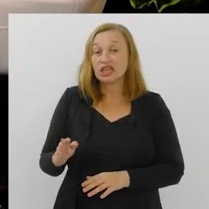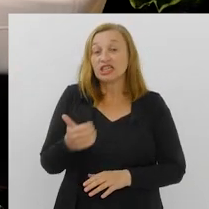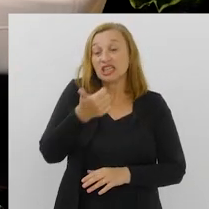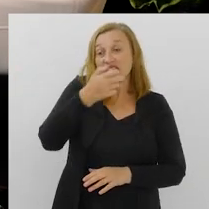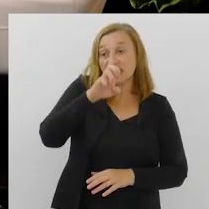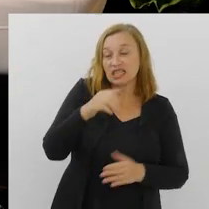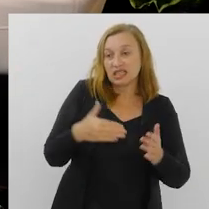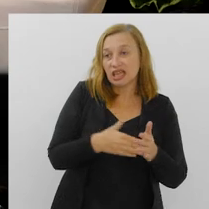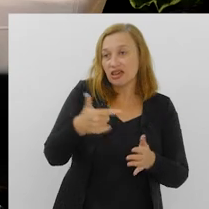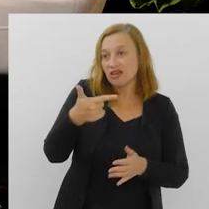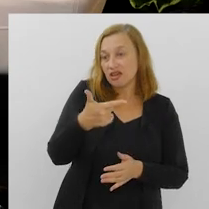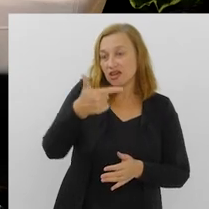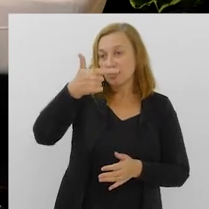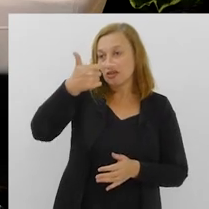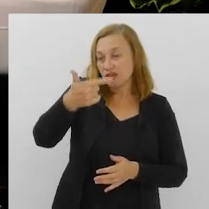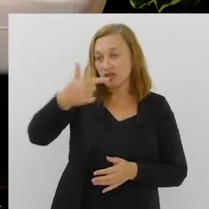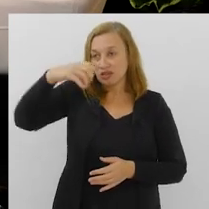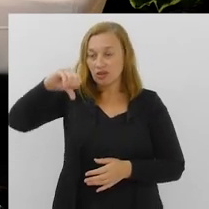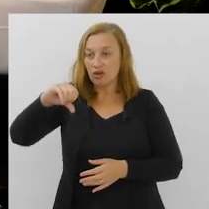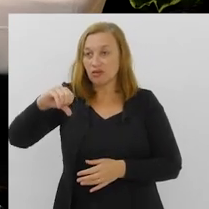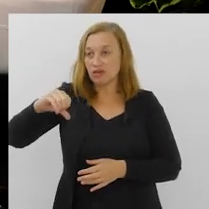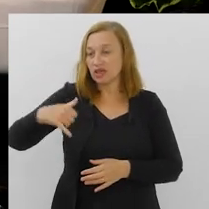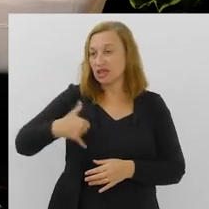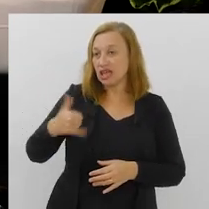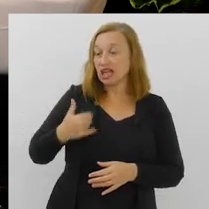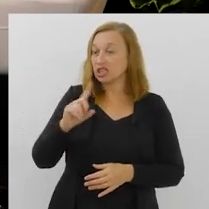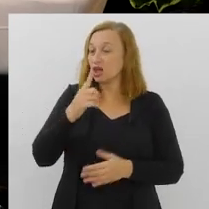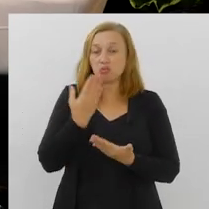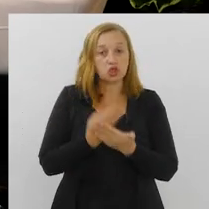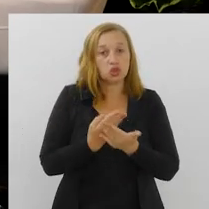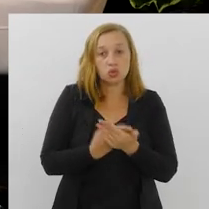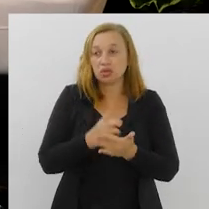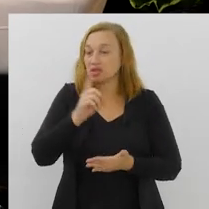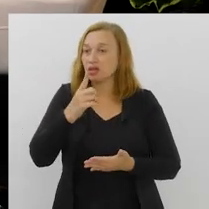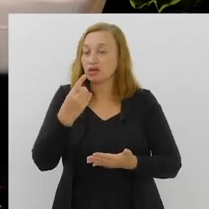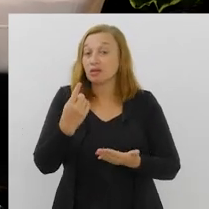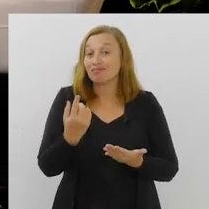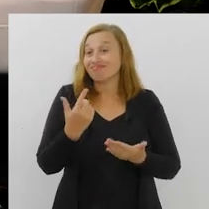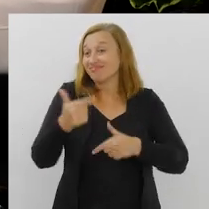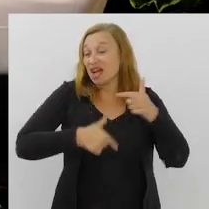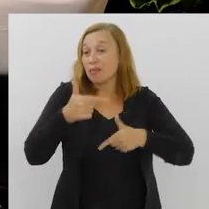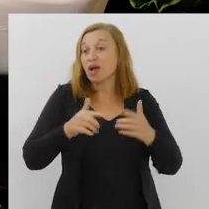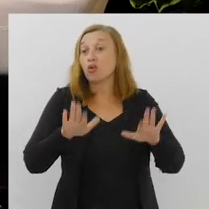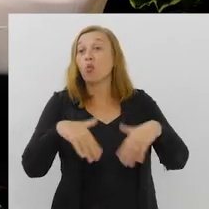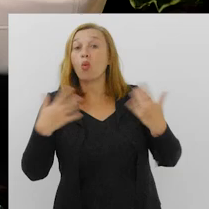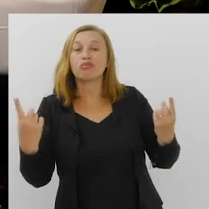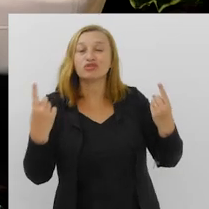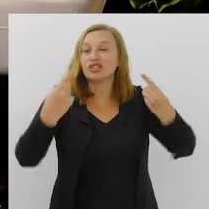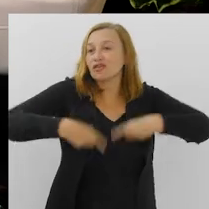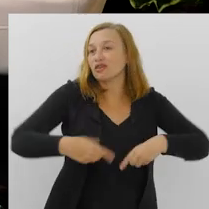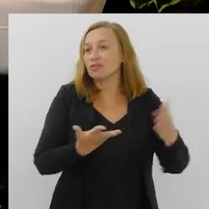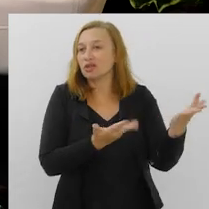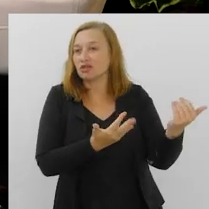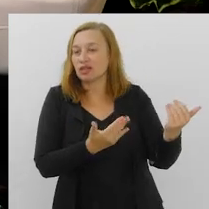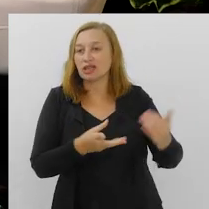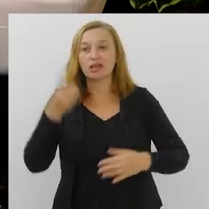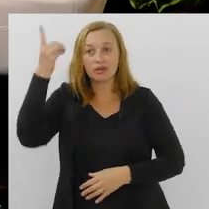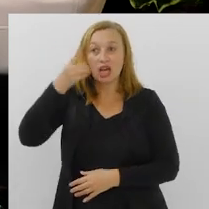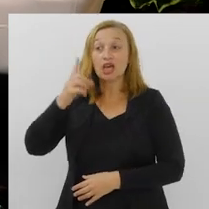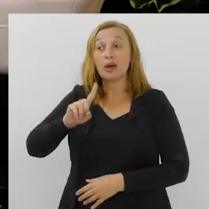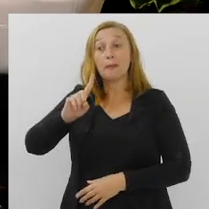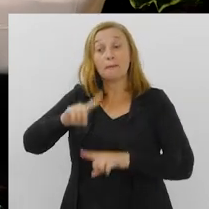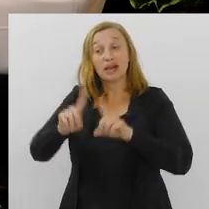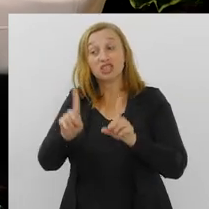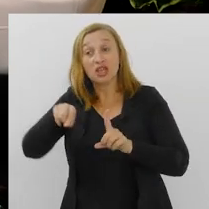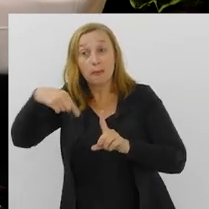anos, ou seja, jovem, não estuda e nem trabalha. Os desafios estão colocados para essa juventude, deputado.